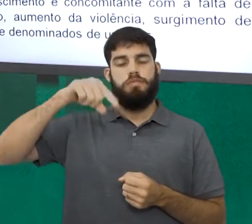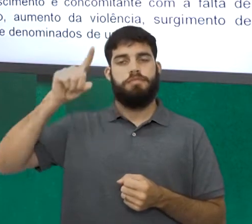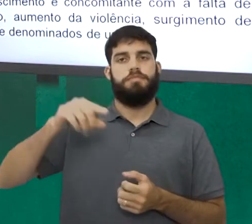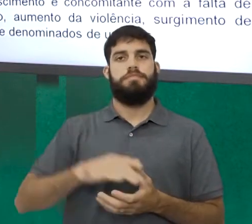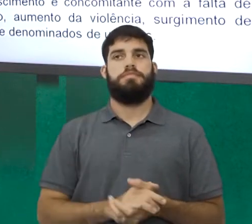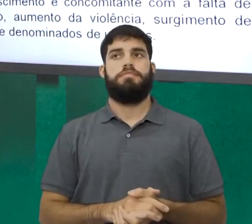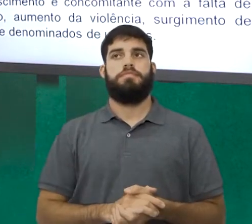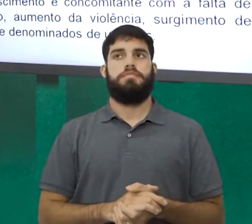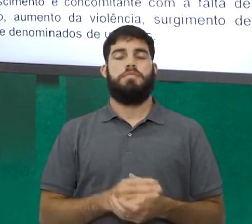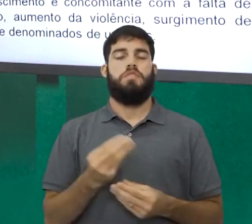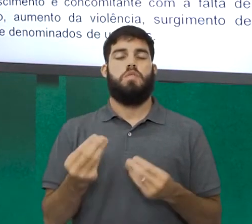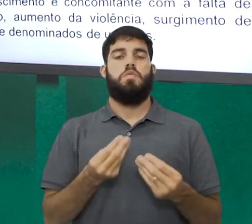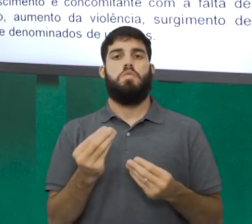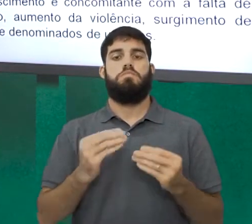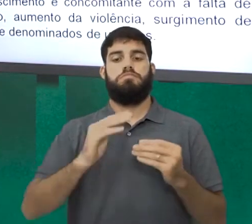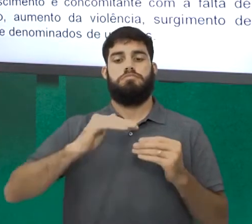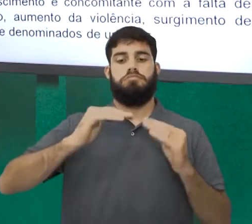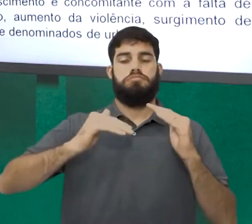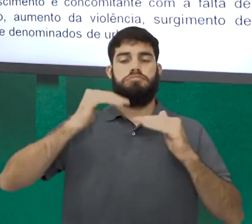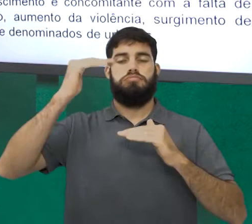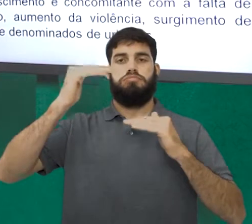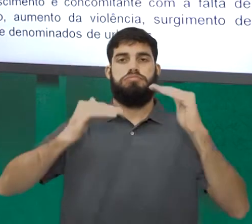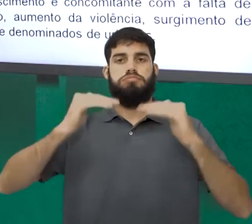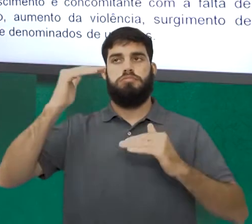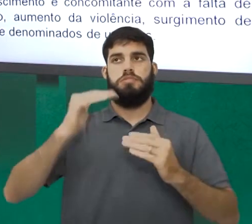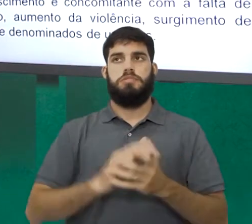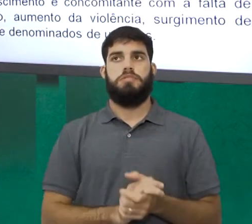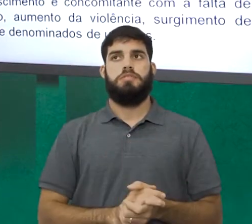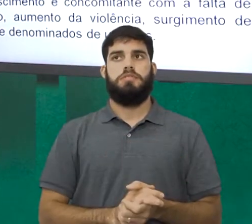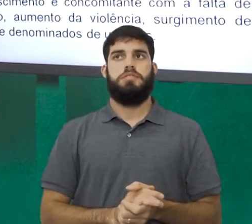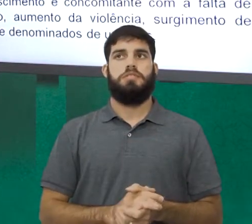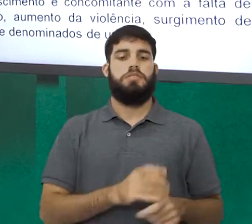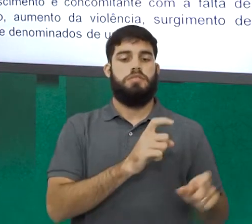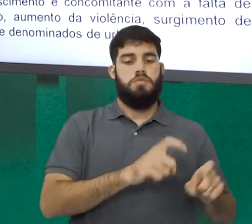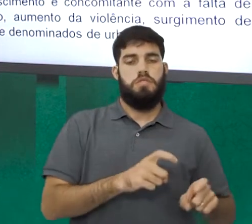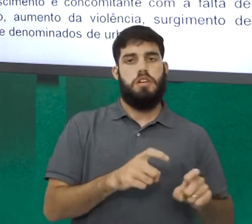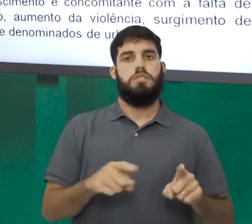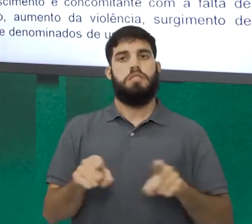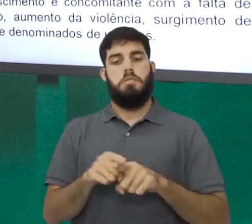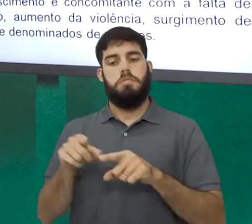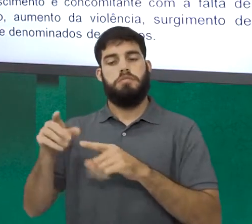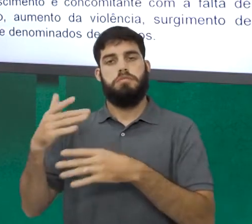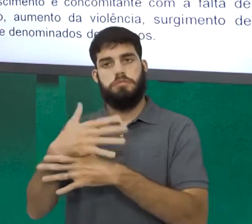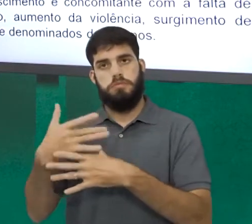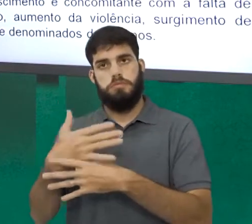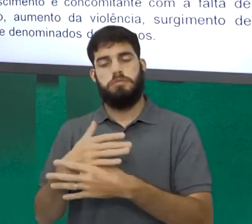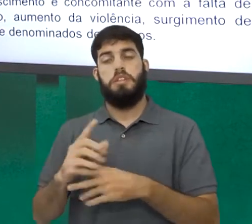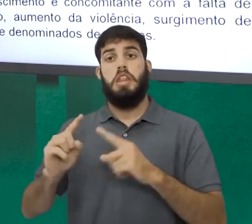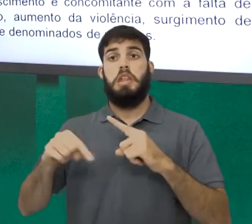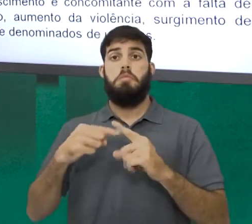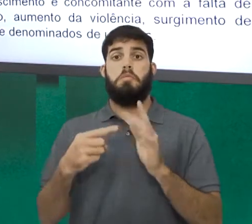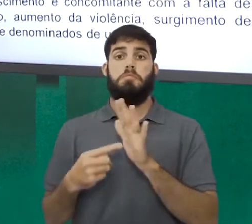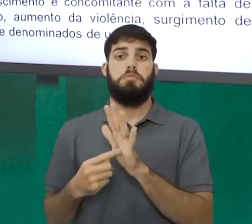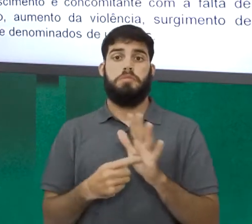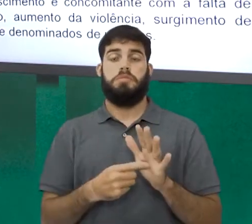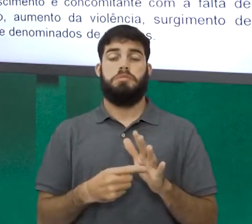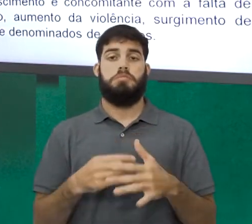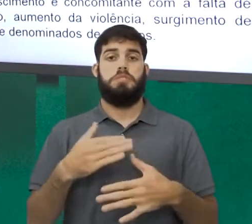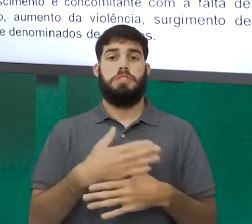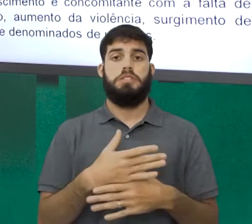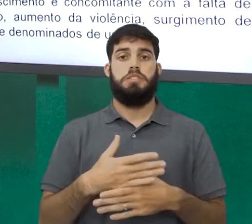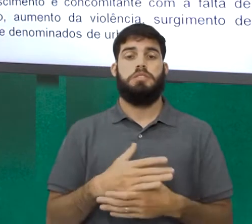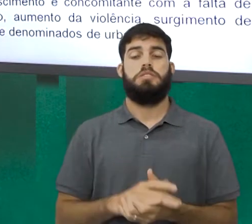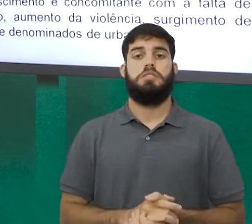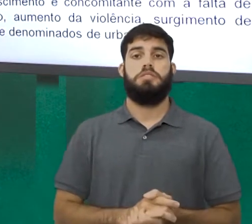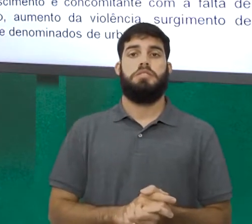gráfico, como evoluiu a população urbana, a população rural no mundo. Depois, mostramos as cidades mais